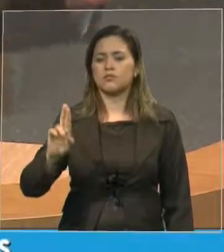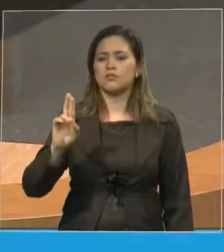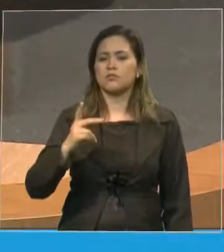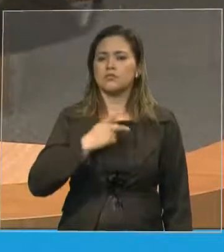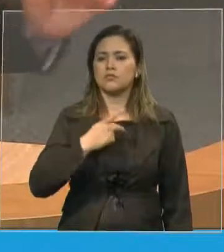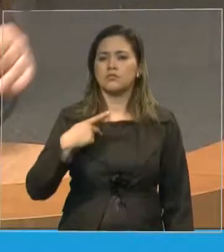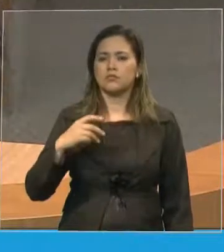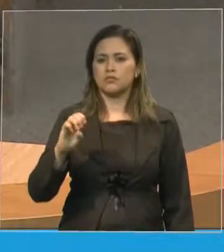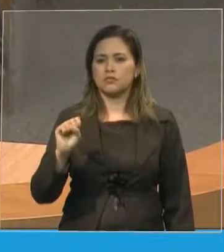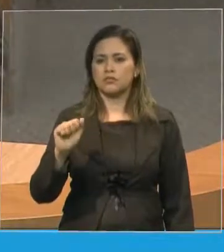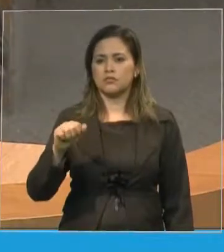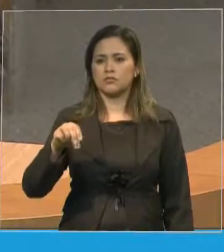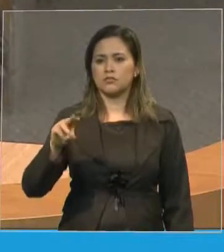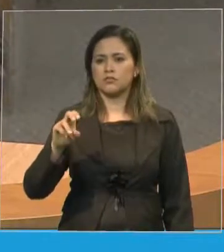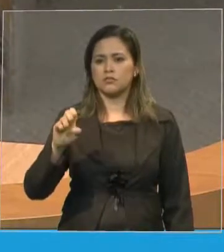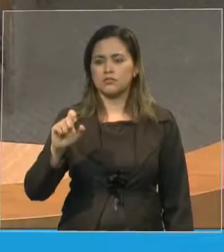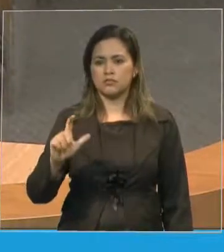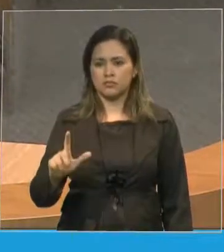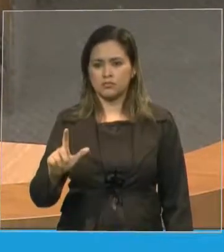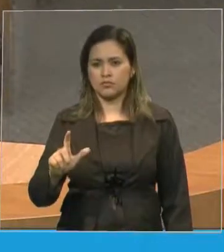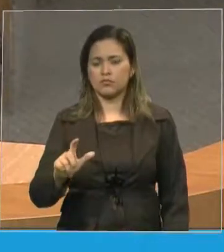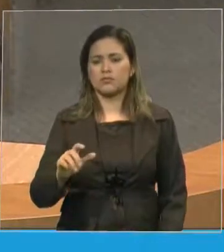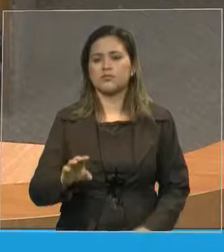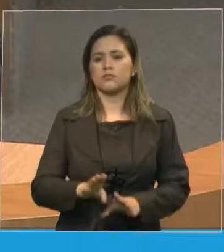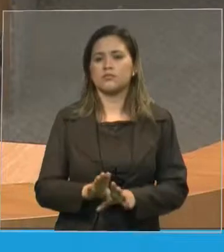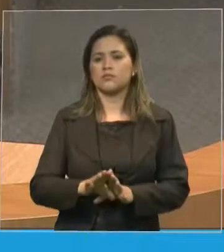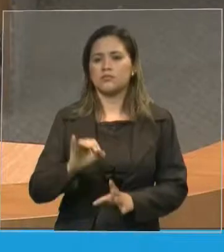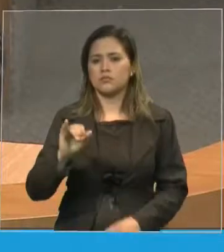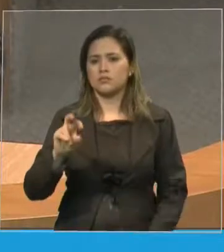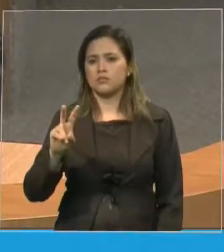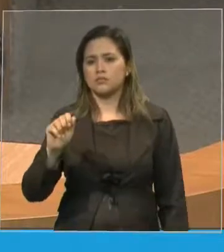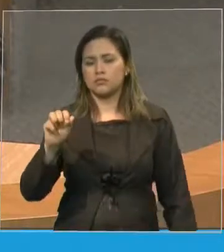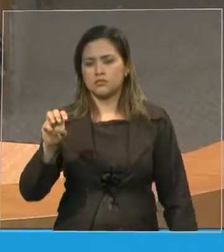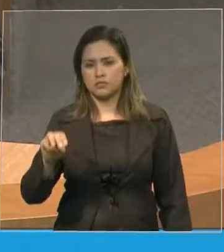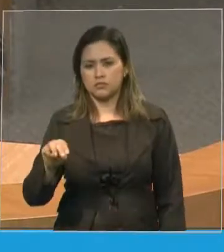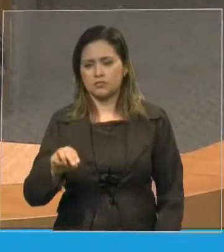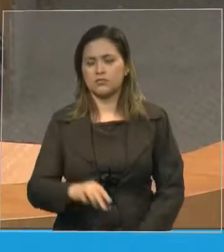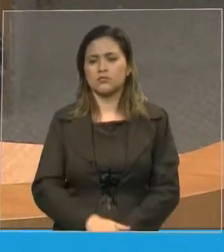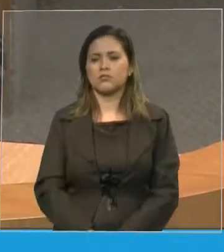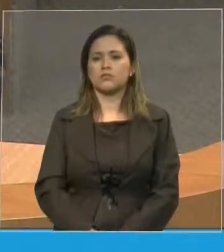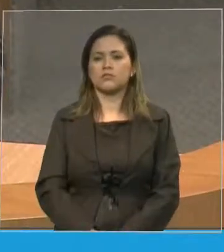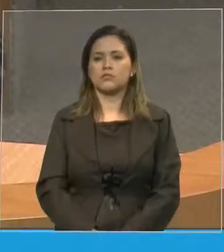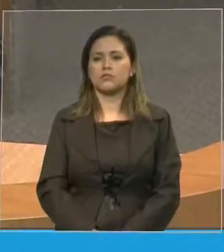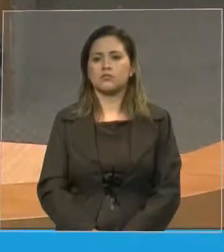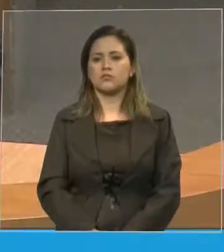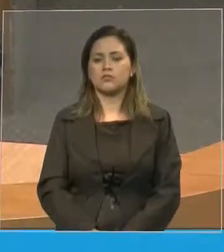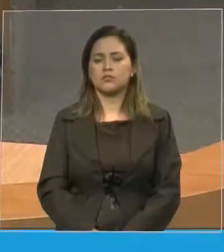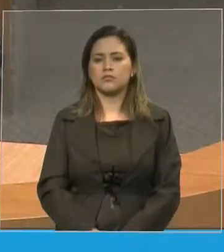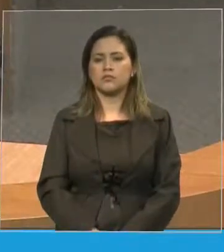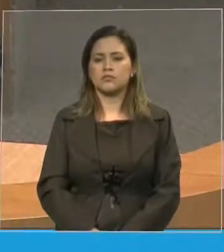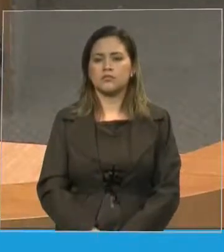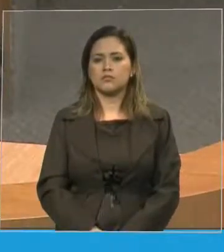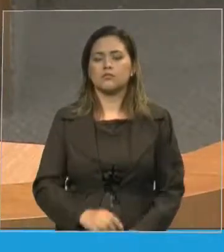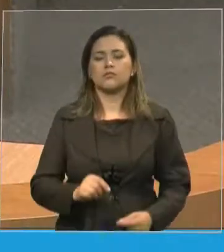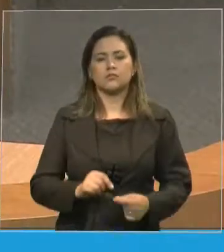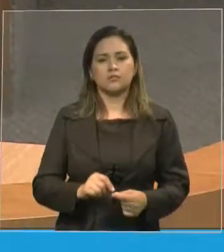e o pastor Ivan para trazer um avivamento uma nova visão